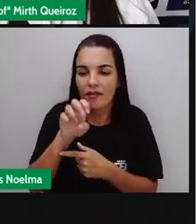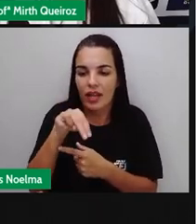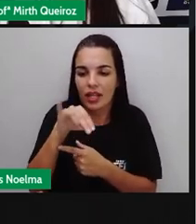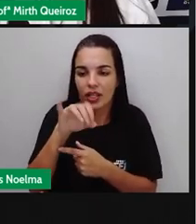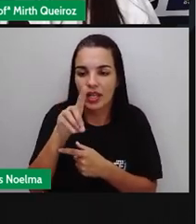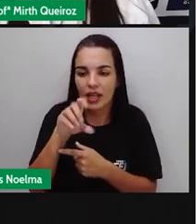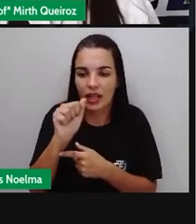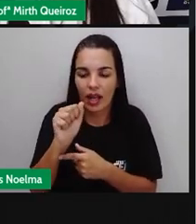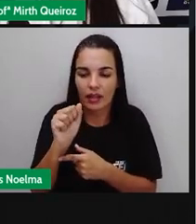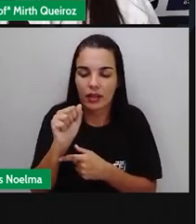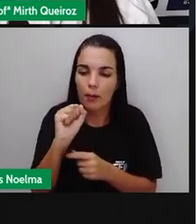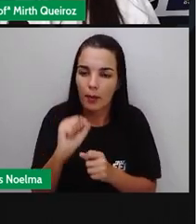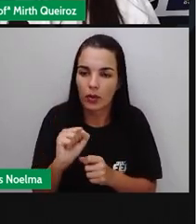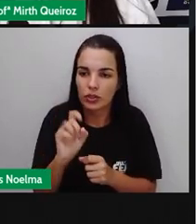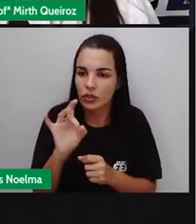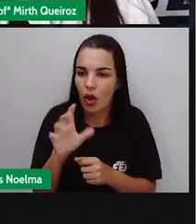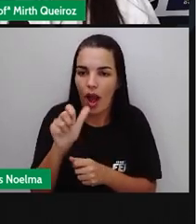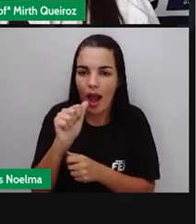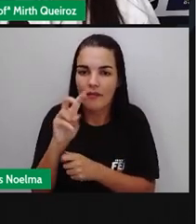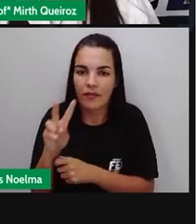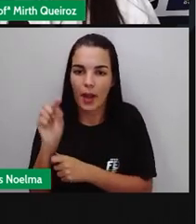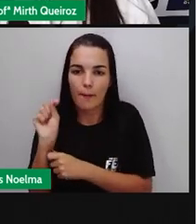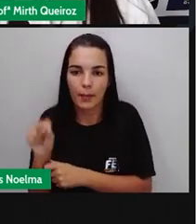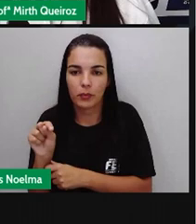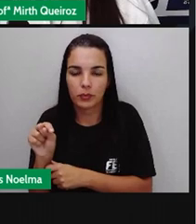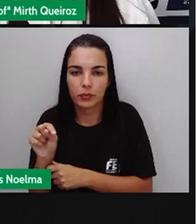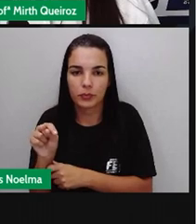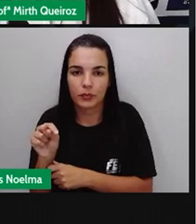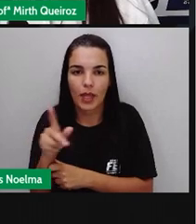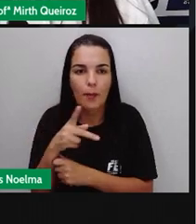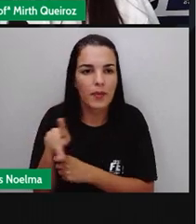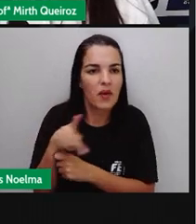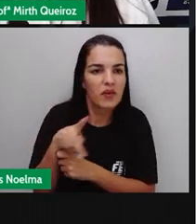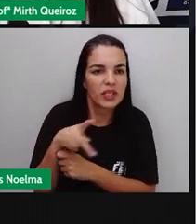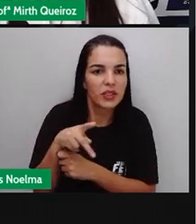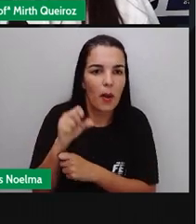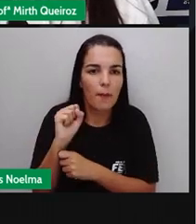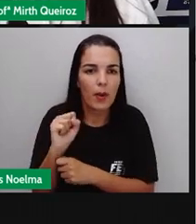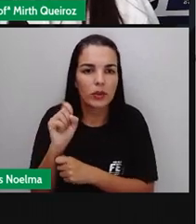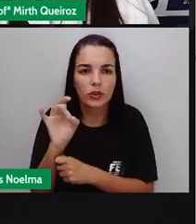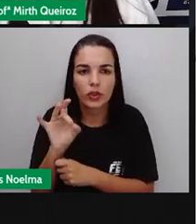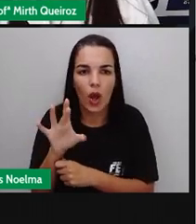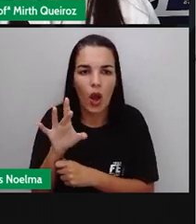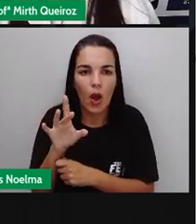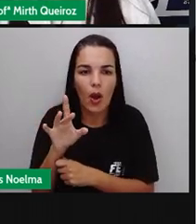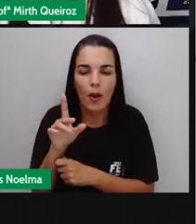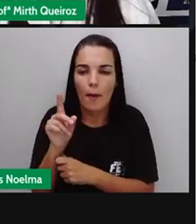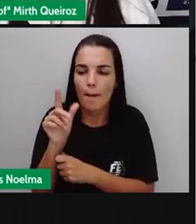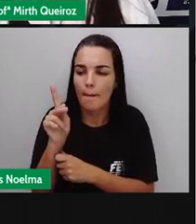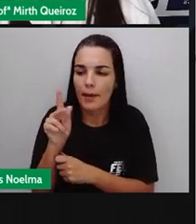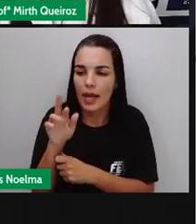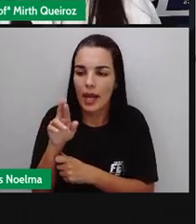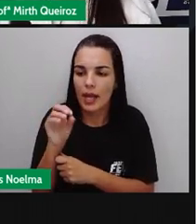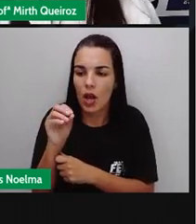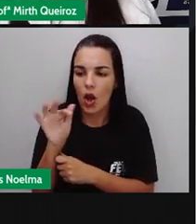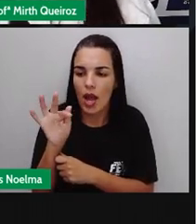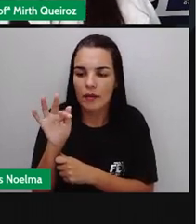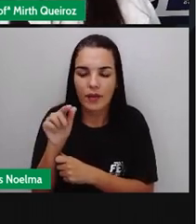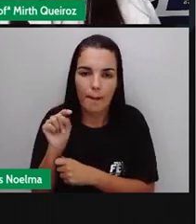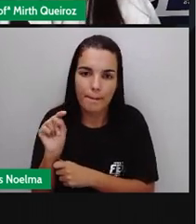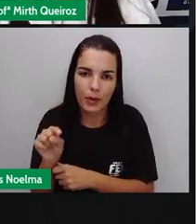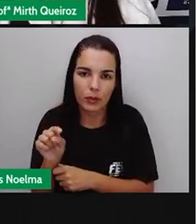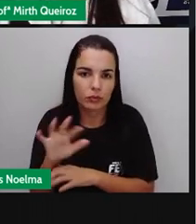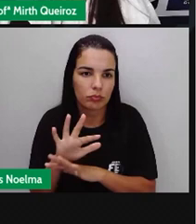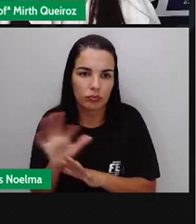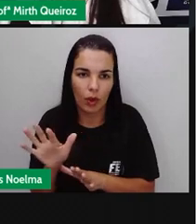pontinho. Prof, pontinho, de professor. DR, pontinho, doutor, certo? Então, podem ser utilizados tanto no final